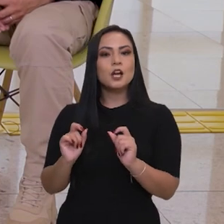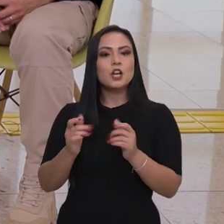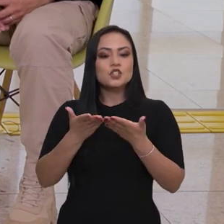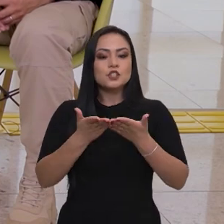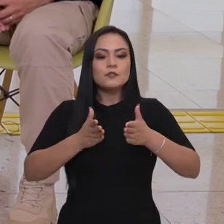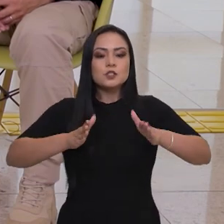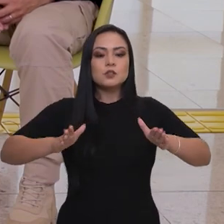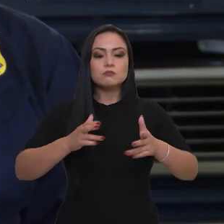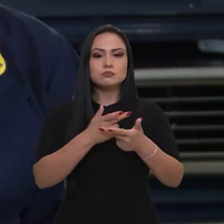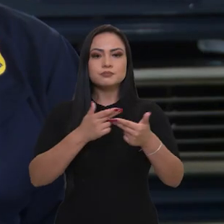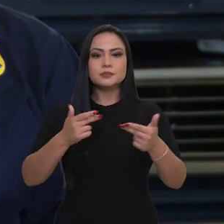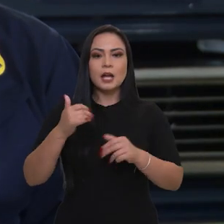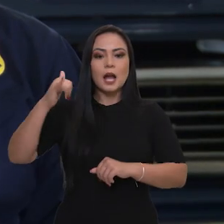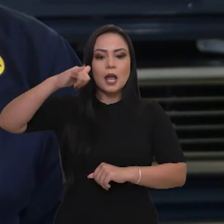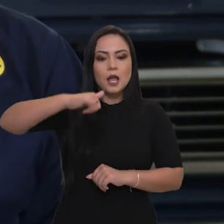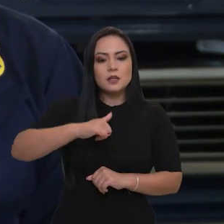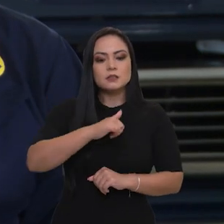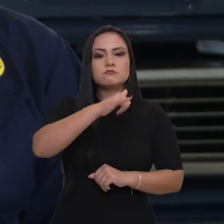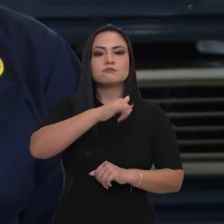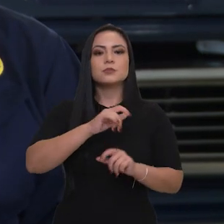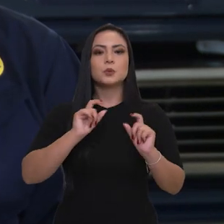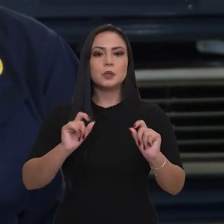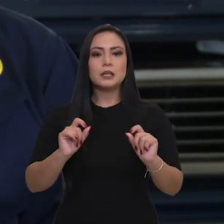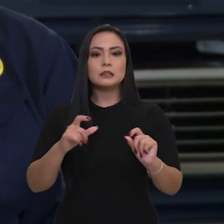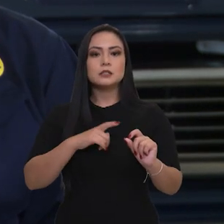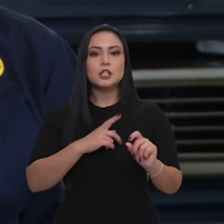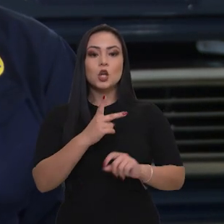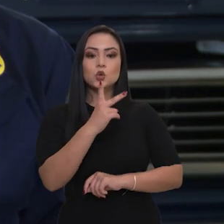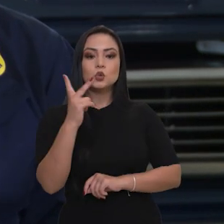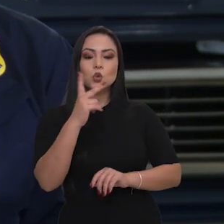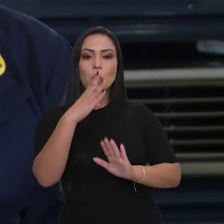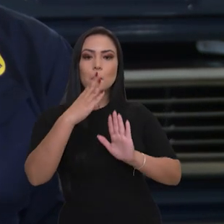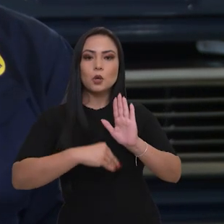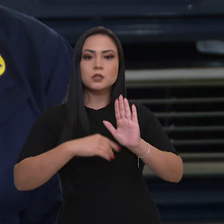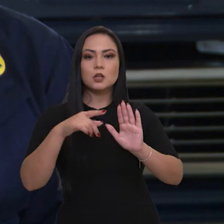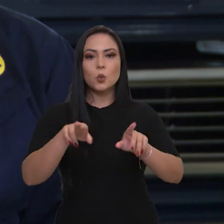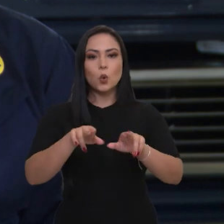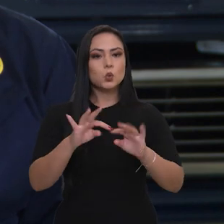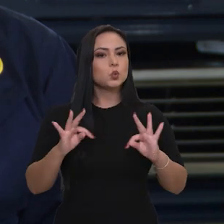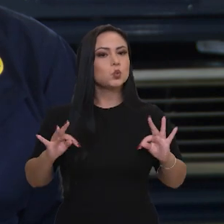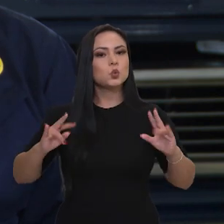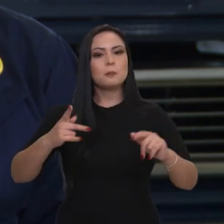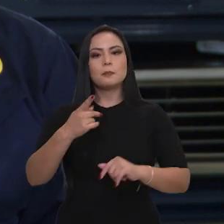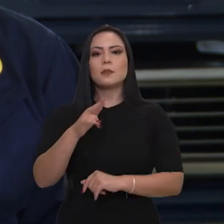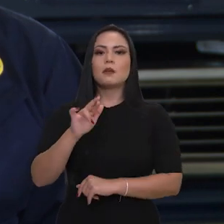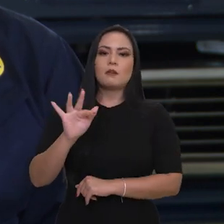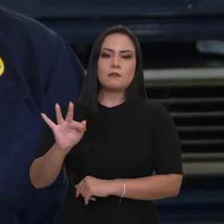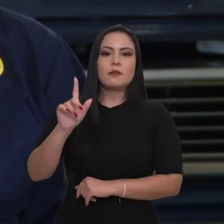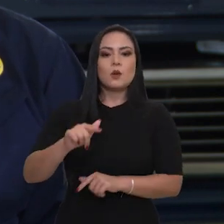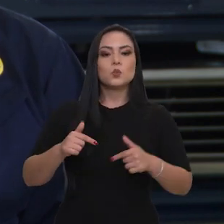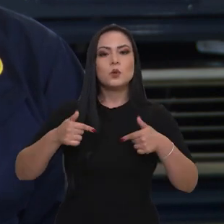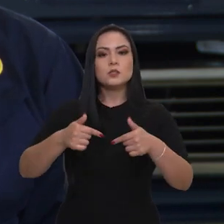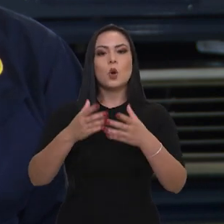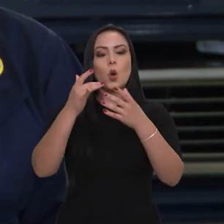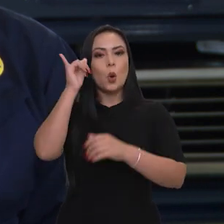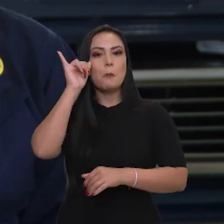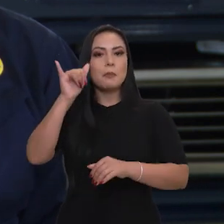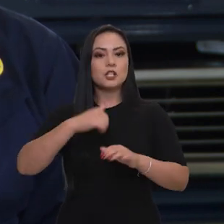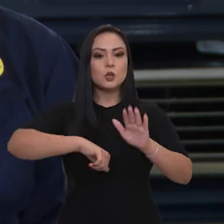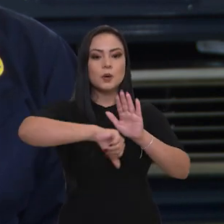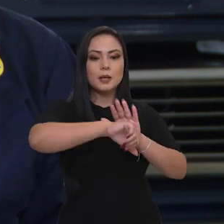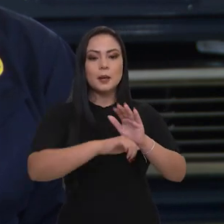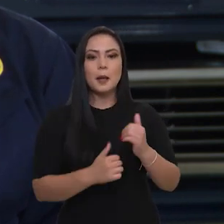em que ela tem duas vertentes, assim como toda a PRF, que é a atuação do combate ao crime, apoio no combate ao crime e